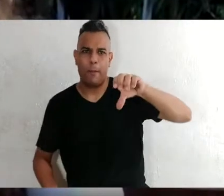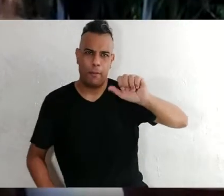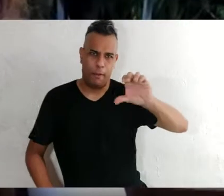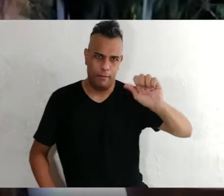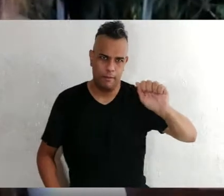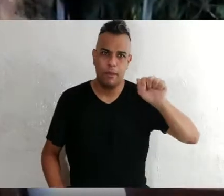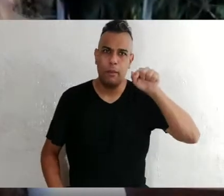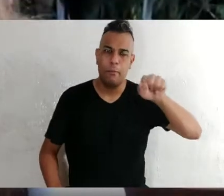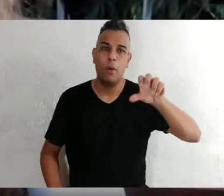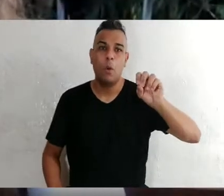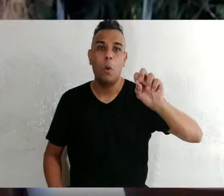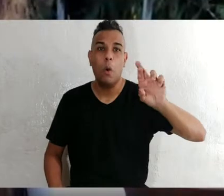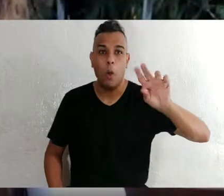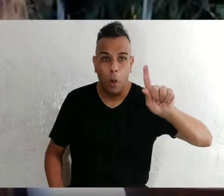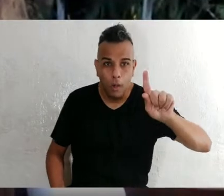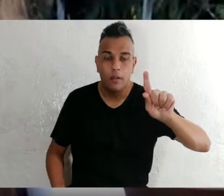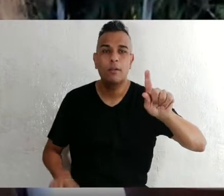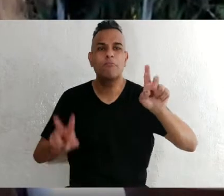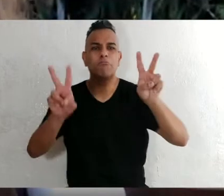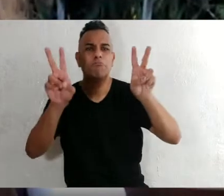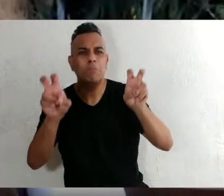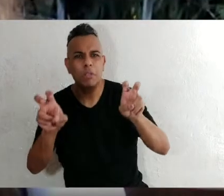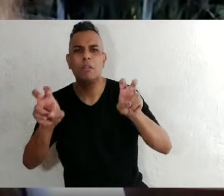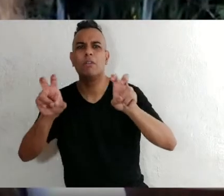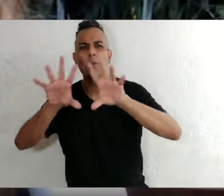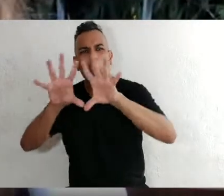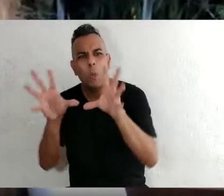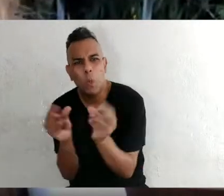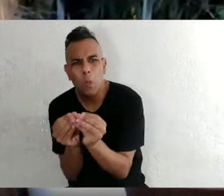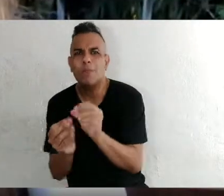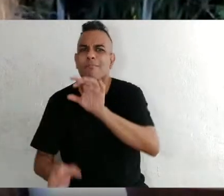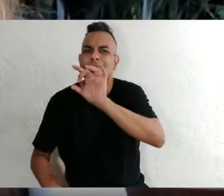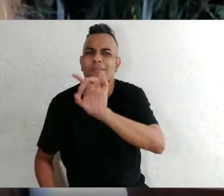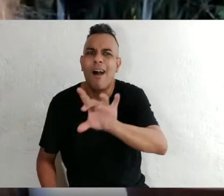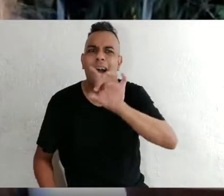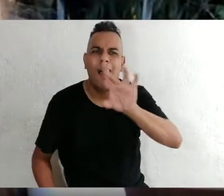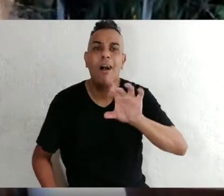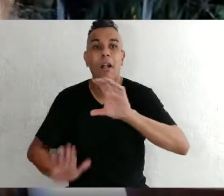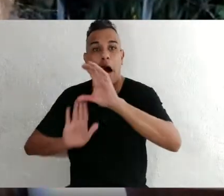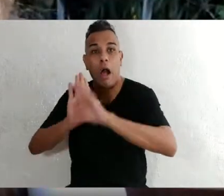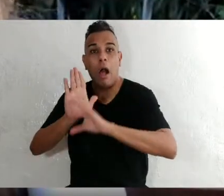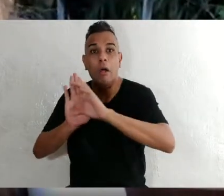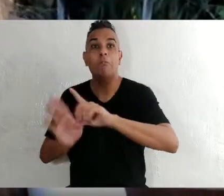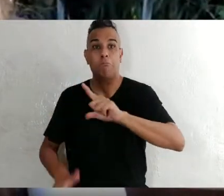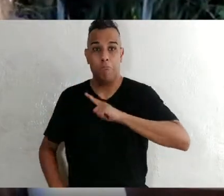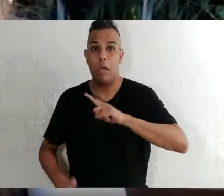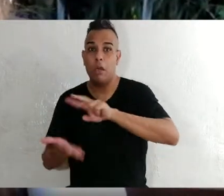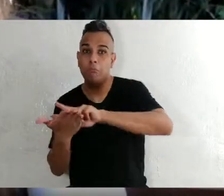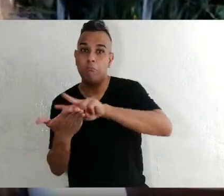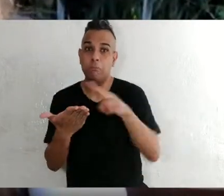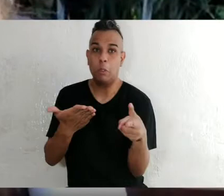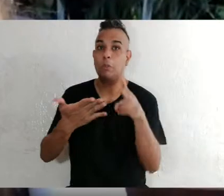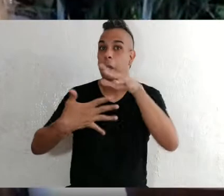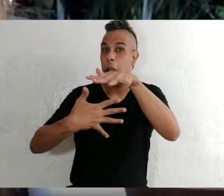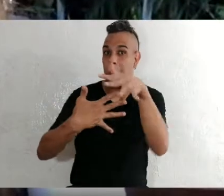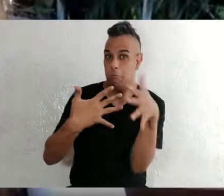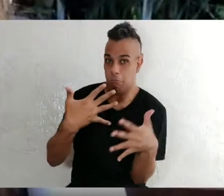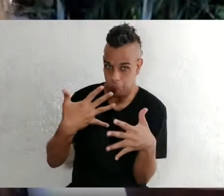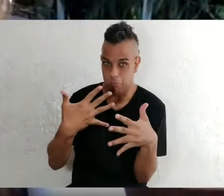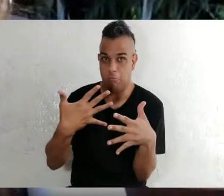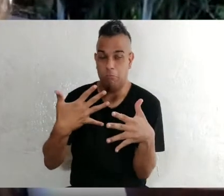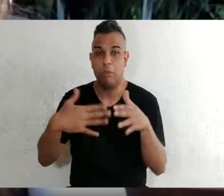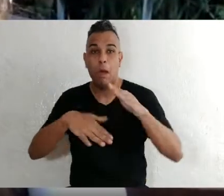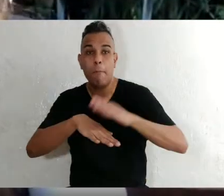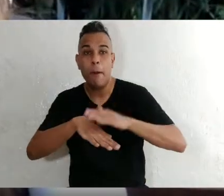.org, os títulos e os resumos de cada capítulo estão disponíveis em libras, interpretado pelo Daniel